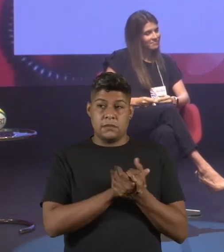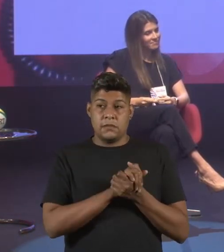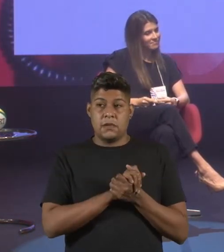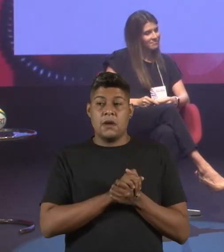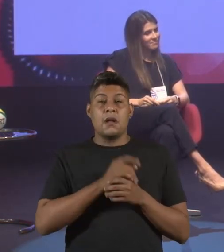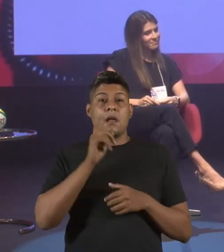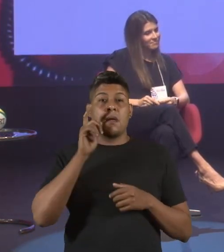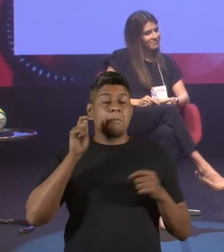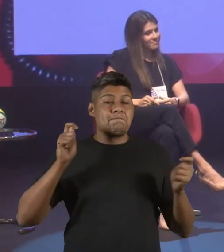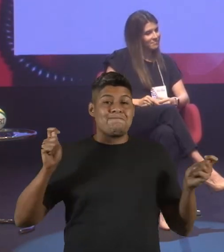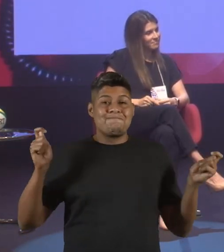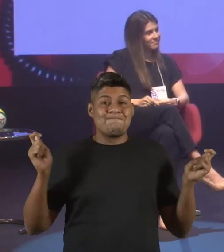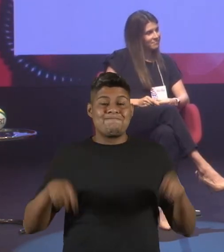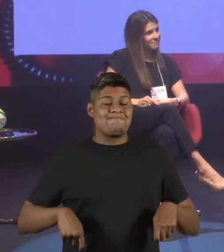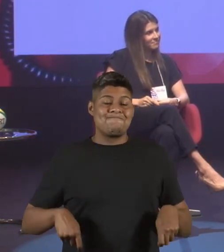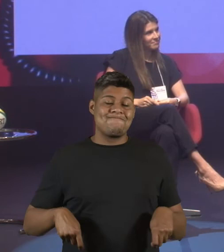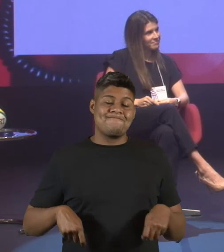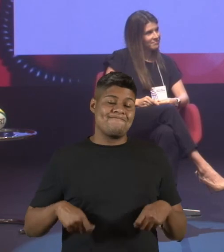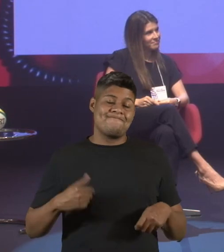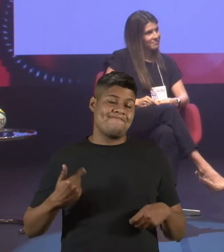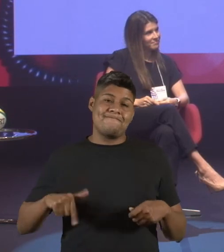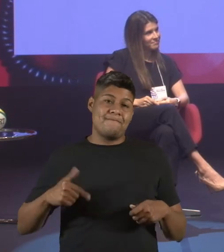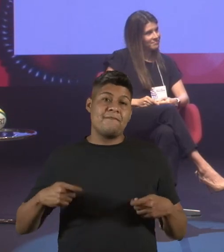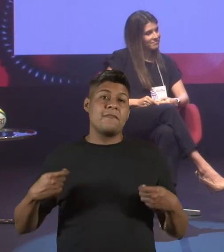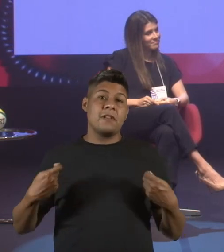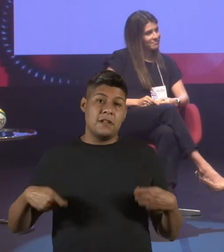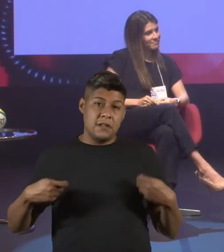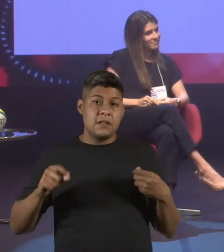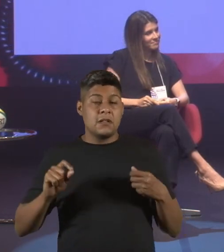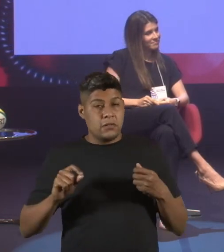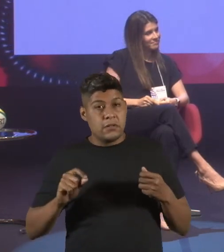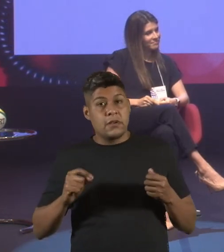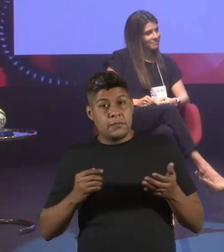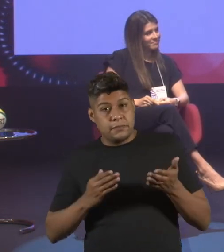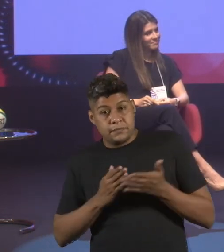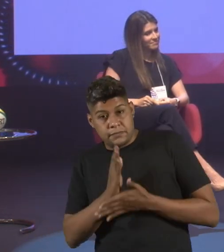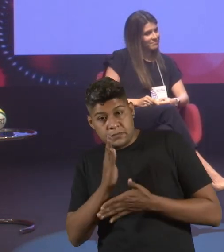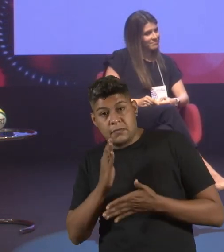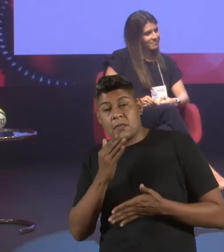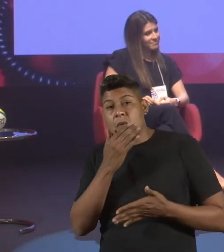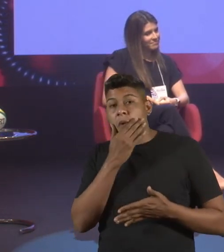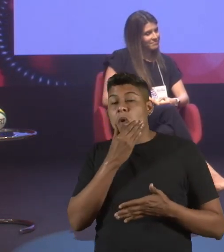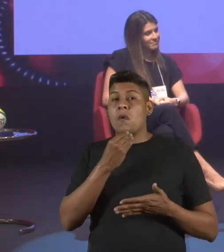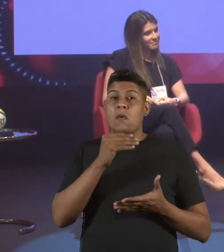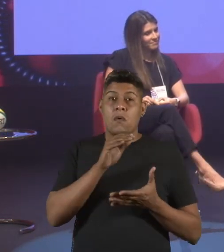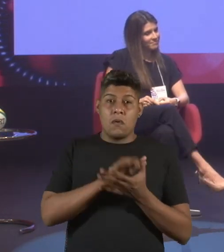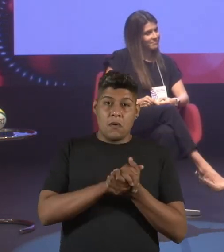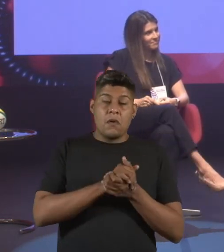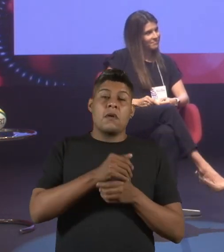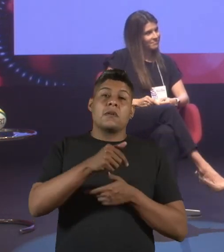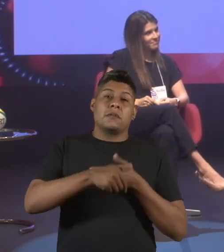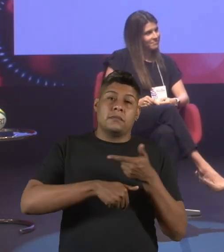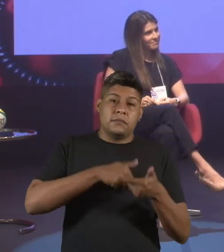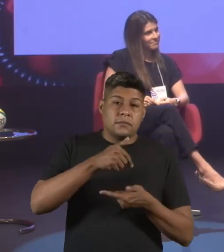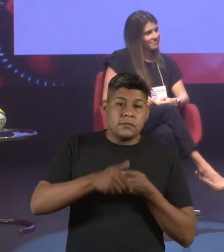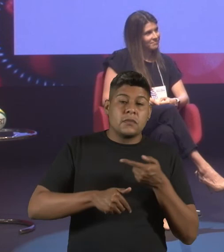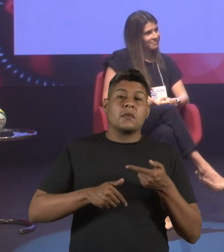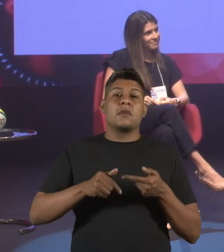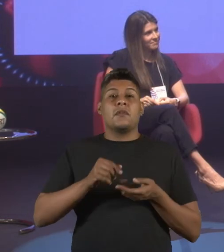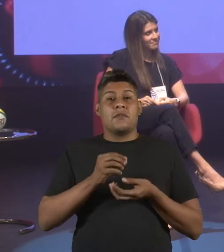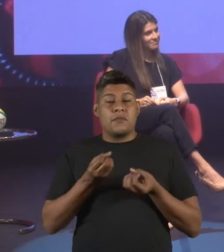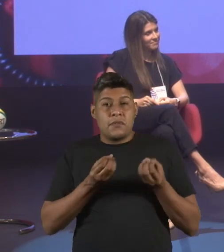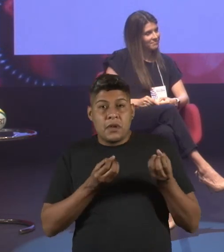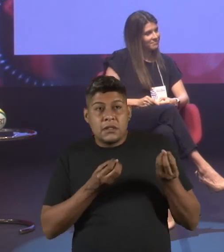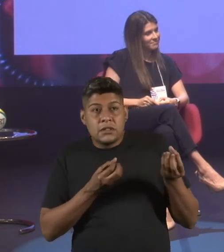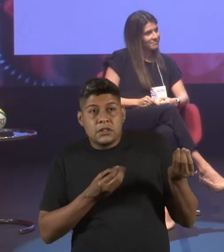consideradas incapazes. A gente precisava de autorização do nosso marido para trabalhar, para viajar, para